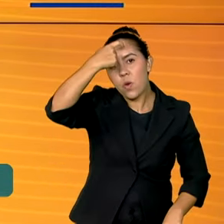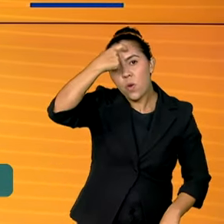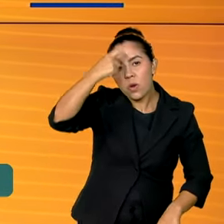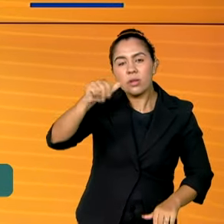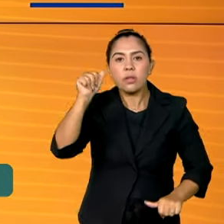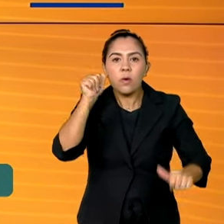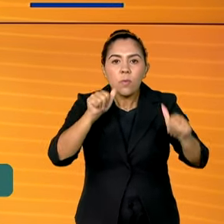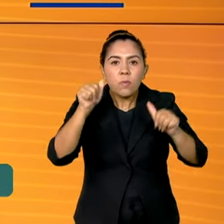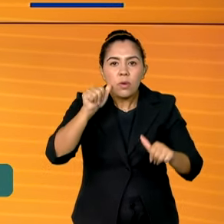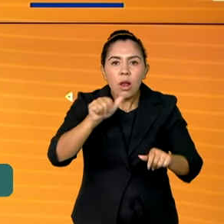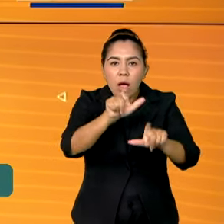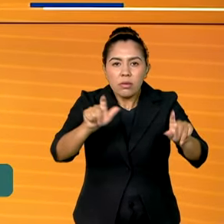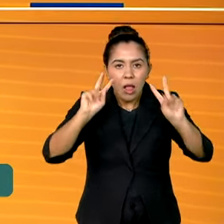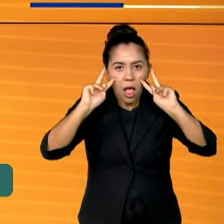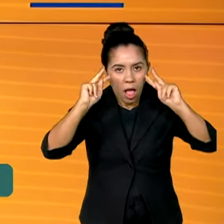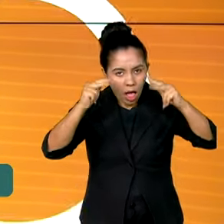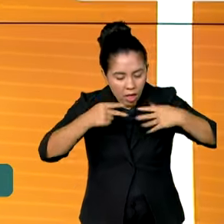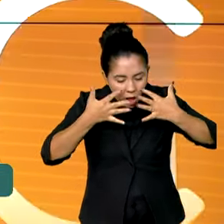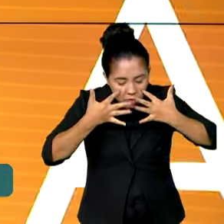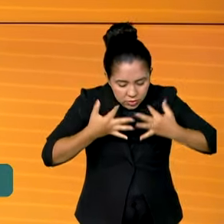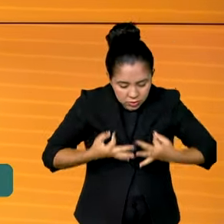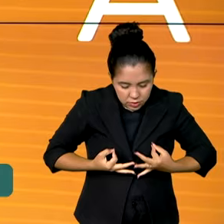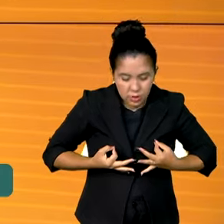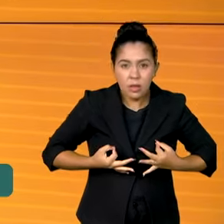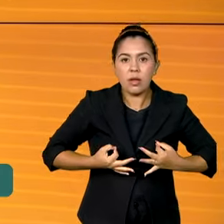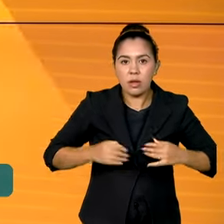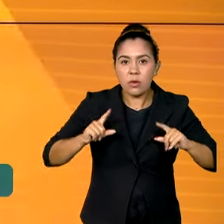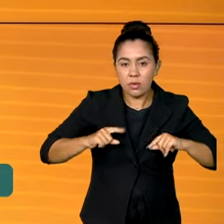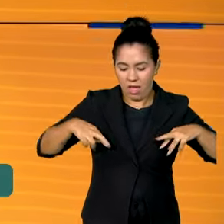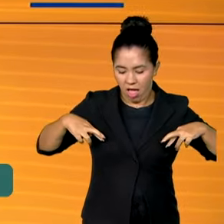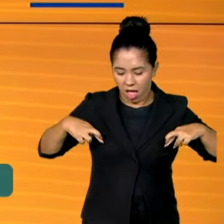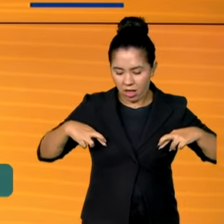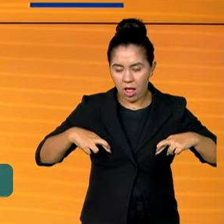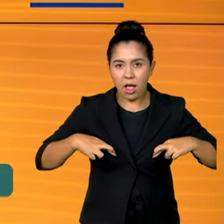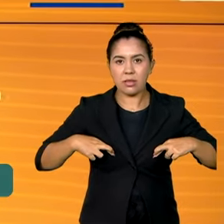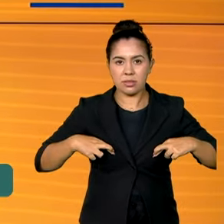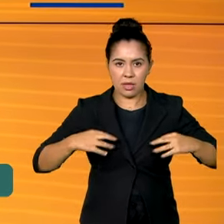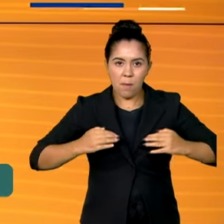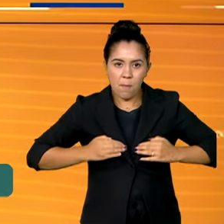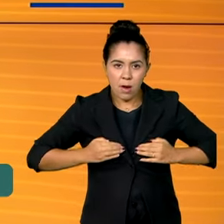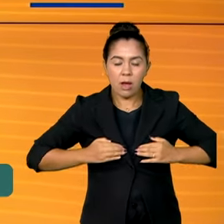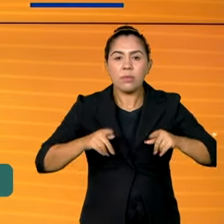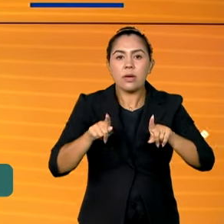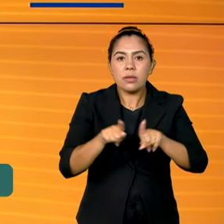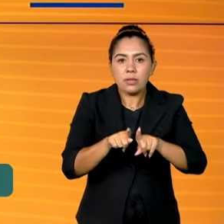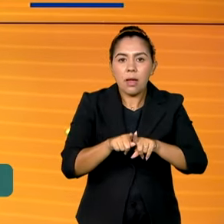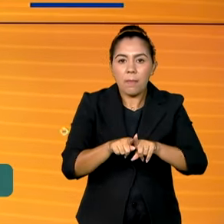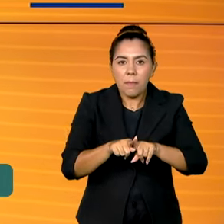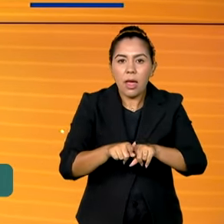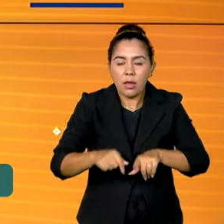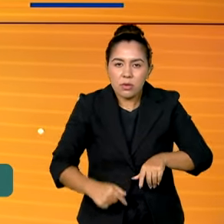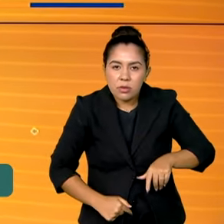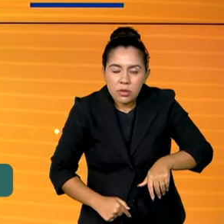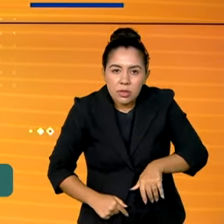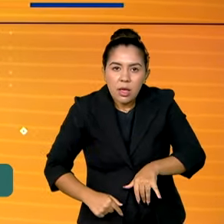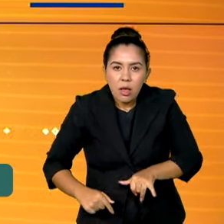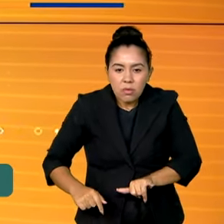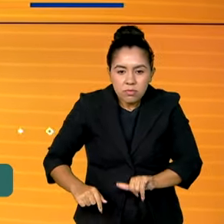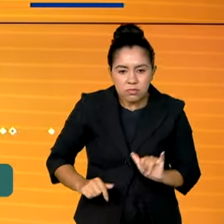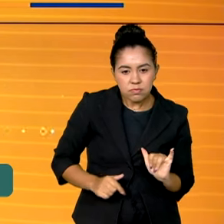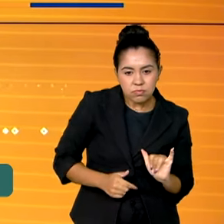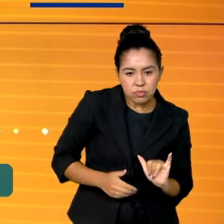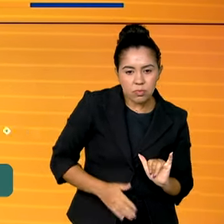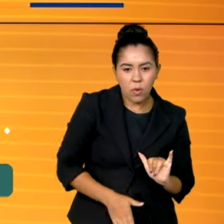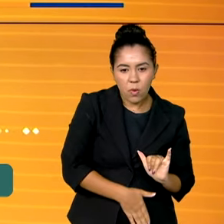relação ao câncer de mama e ao do colo do útero. Dados do INCA, o Instituto Nacional do Câncer, mostram que este ano o Brasil